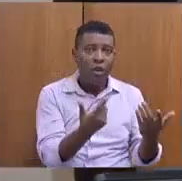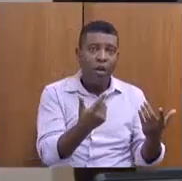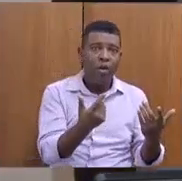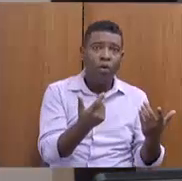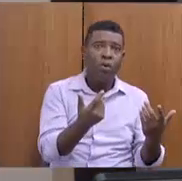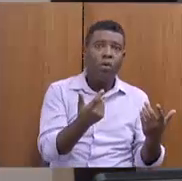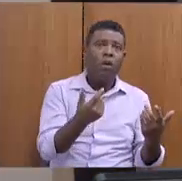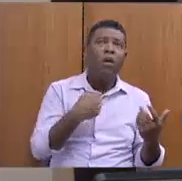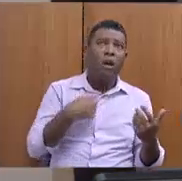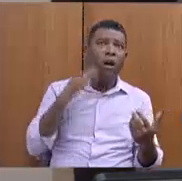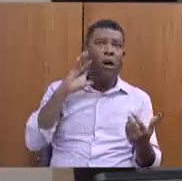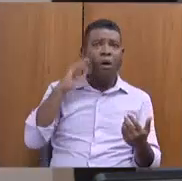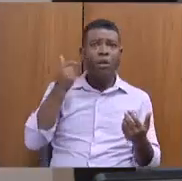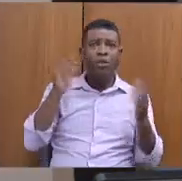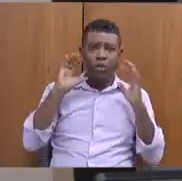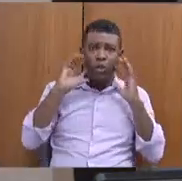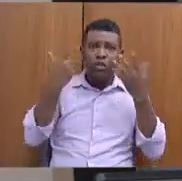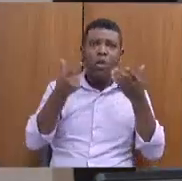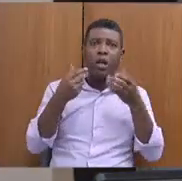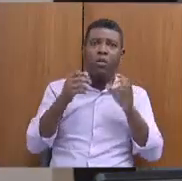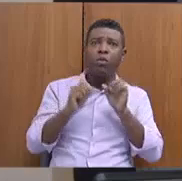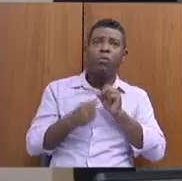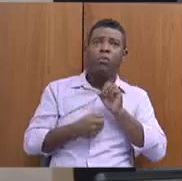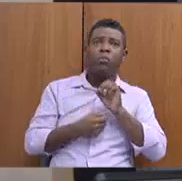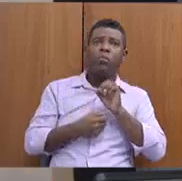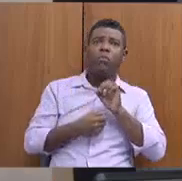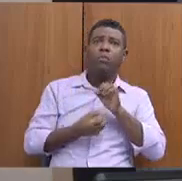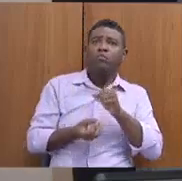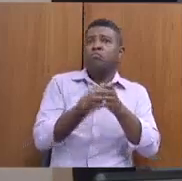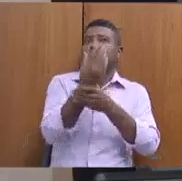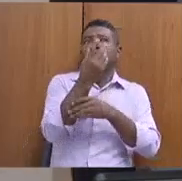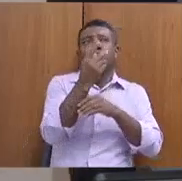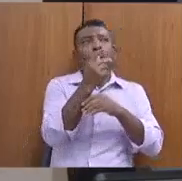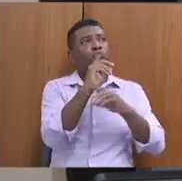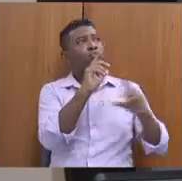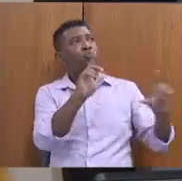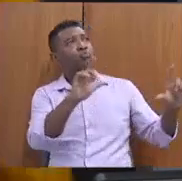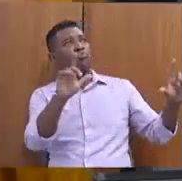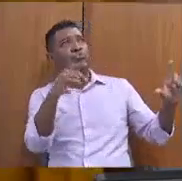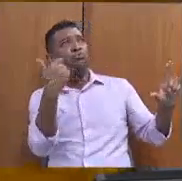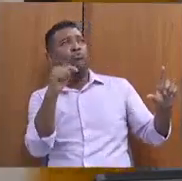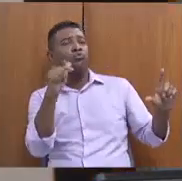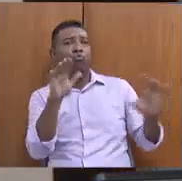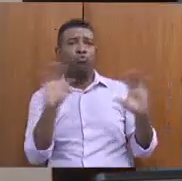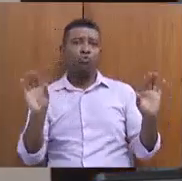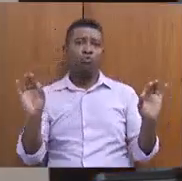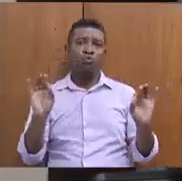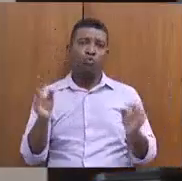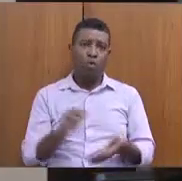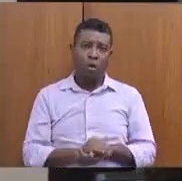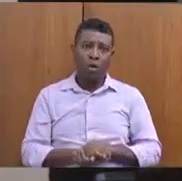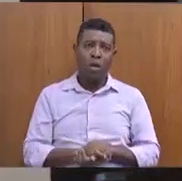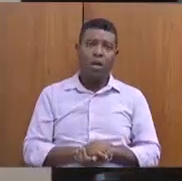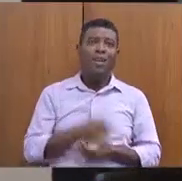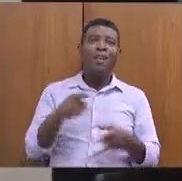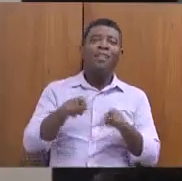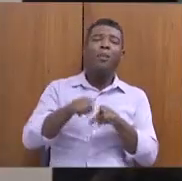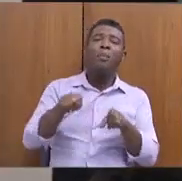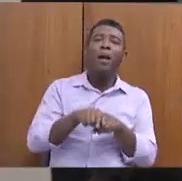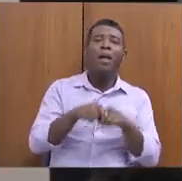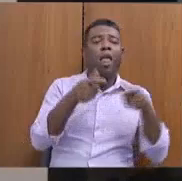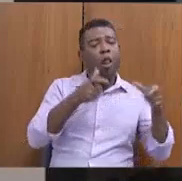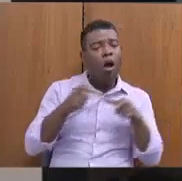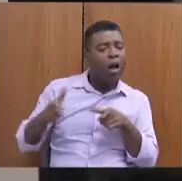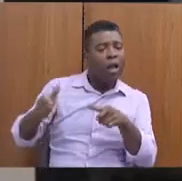na mesa de diálogo, detalhando a localidade, a quantidade de